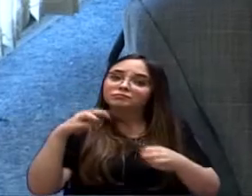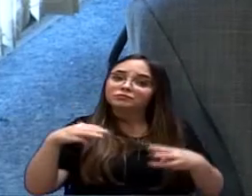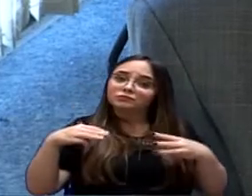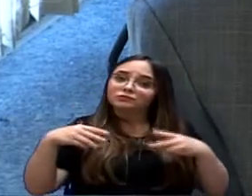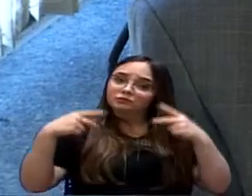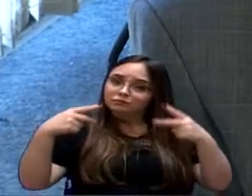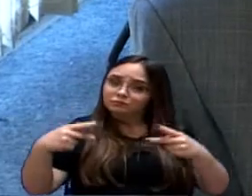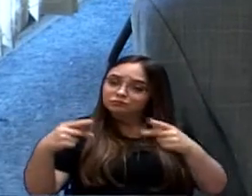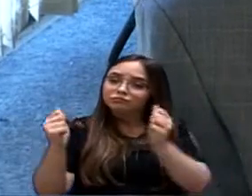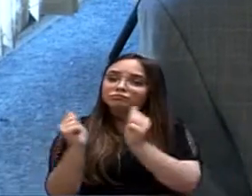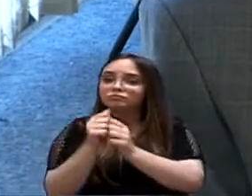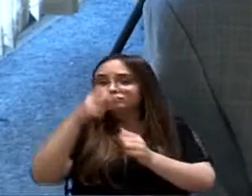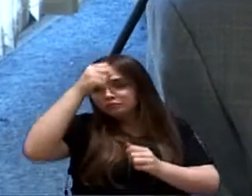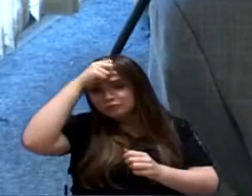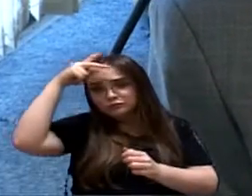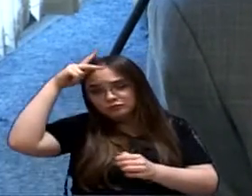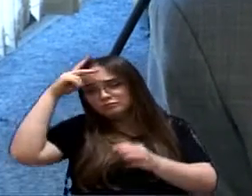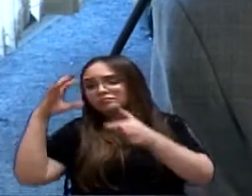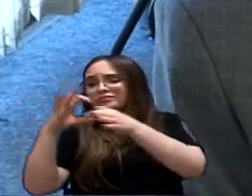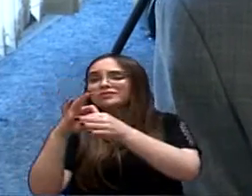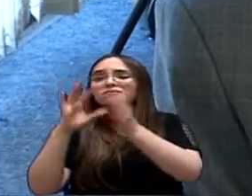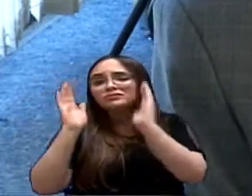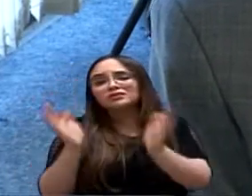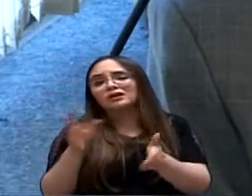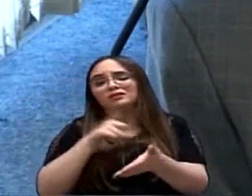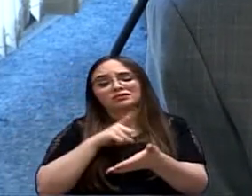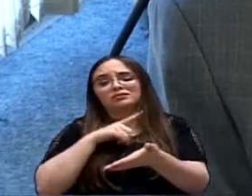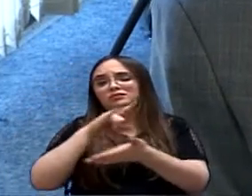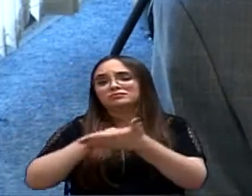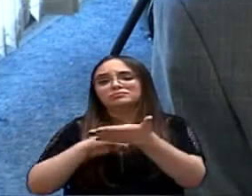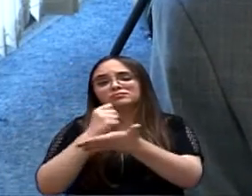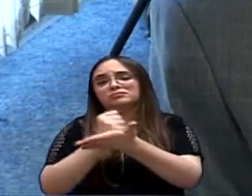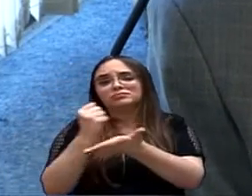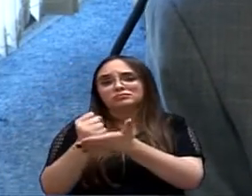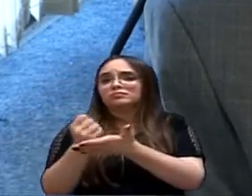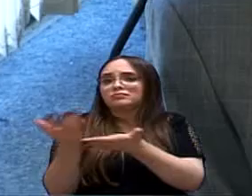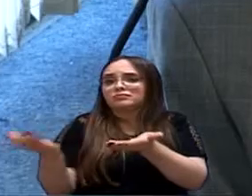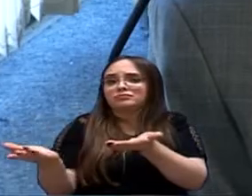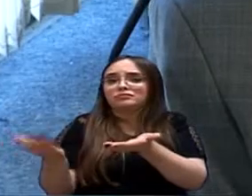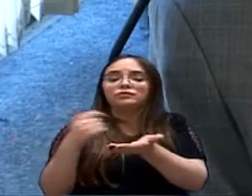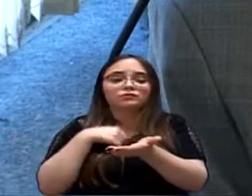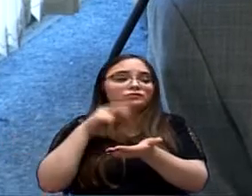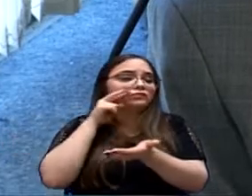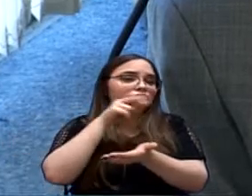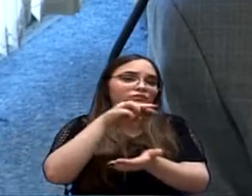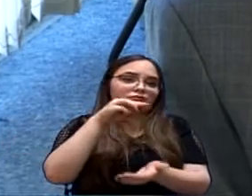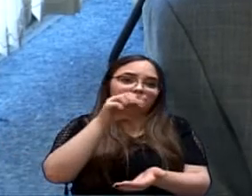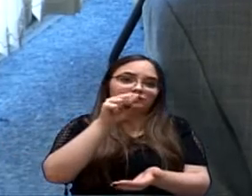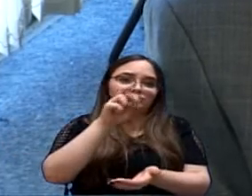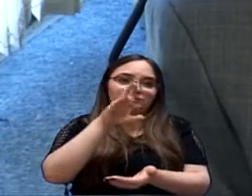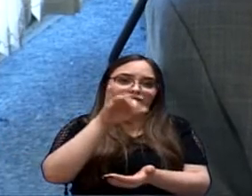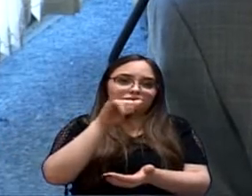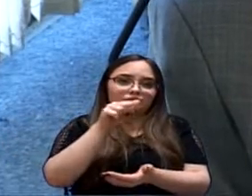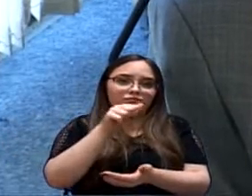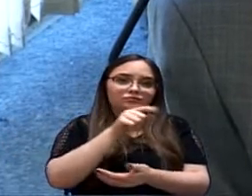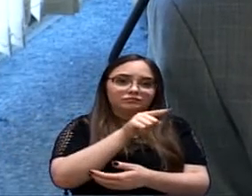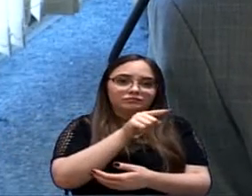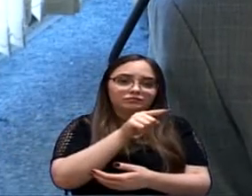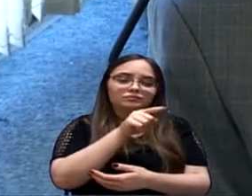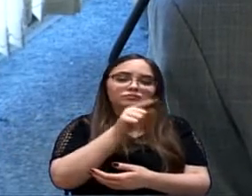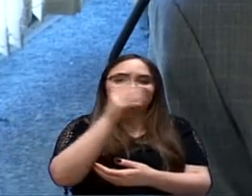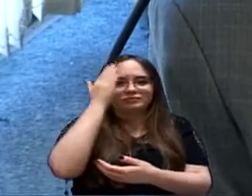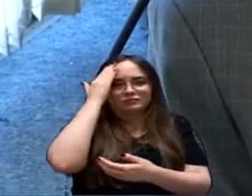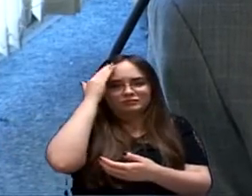e a Prefeitura. Então, eu não vejo problema nenhum, estou vendo aqui a doutora Márcia, a nossa consultora jurídica, que tem largo